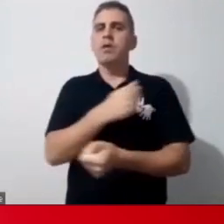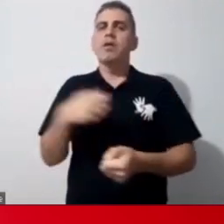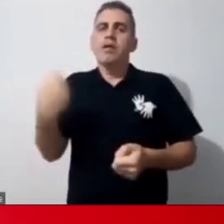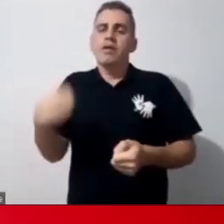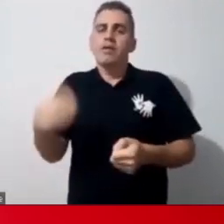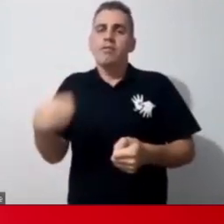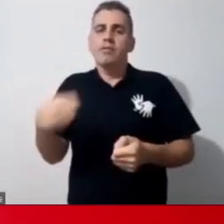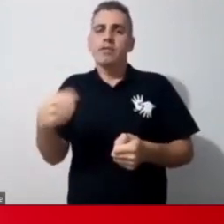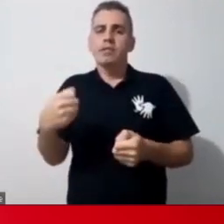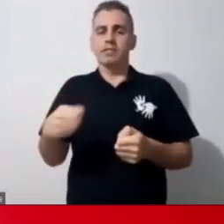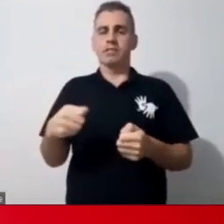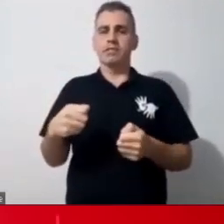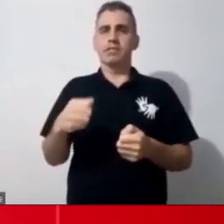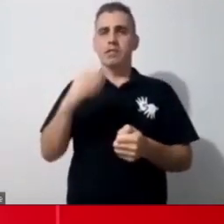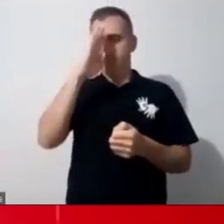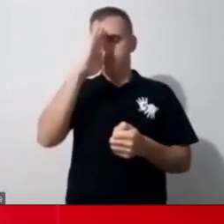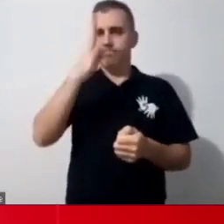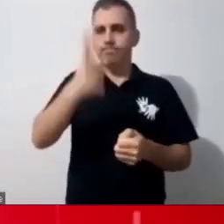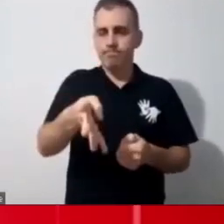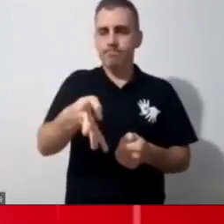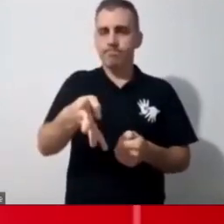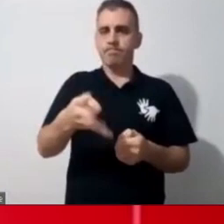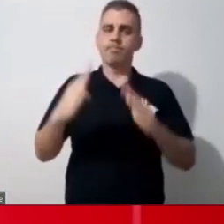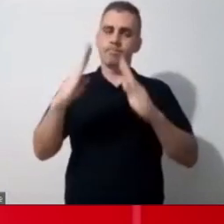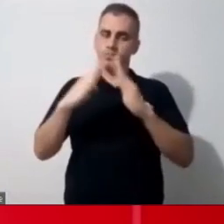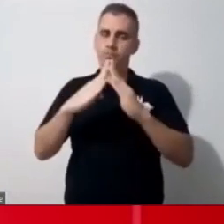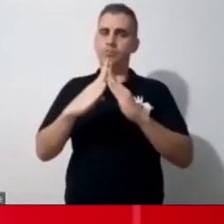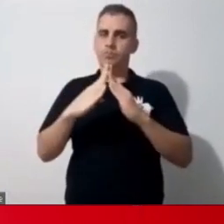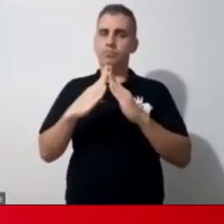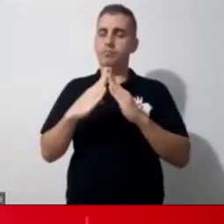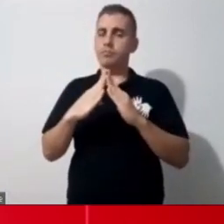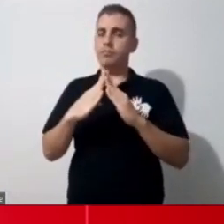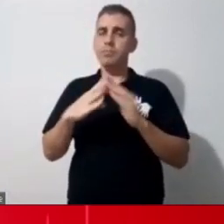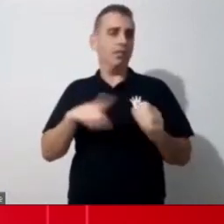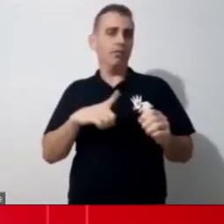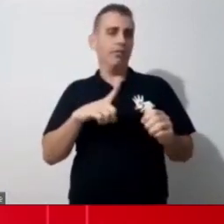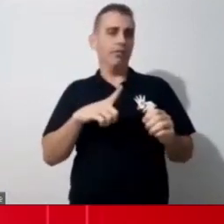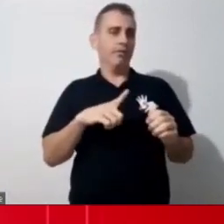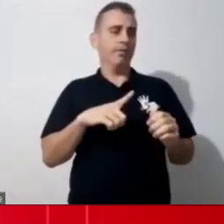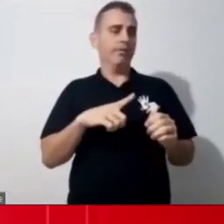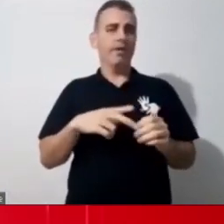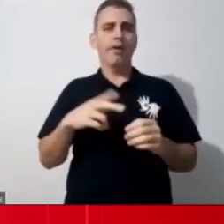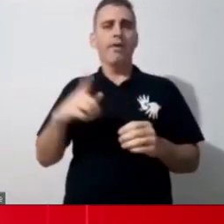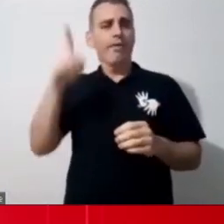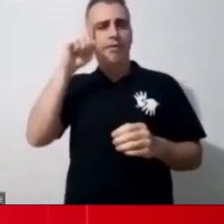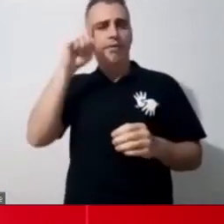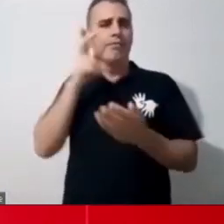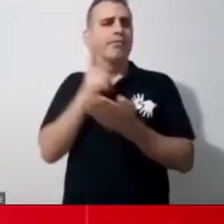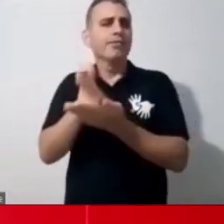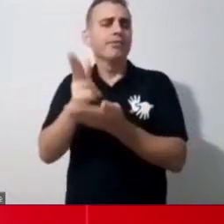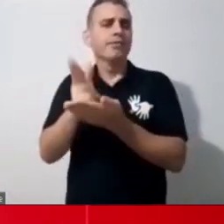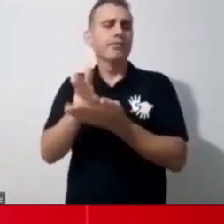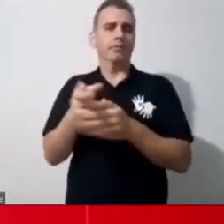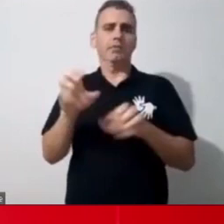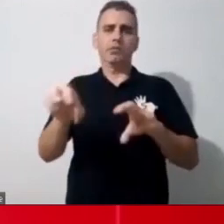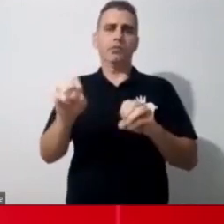ali. Ele tem a rotina da casa dele, não uma rotina educacional. E a partir desse momento que eu estruturei